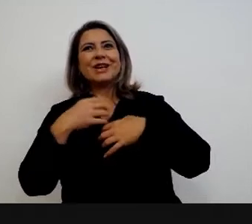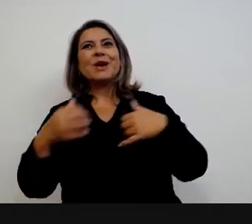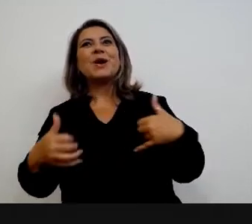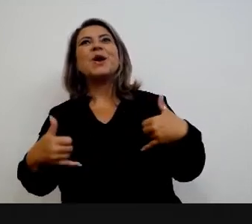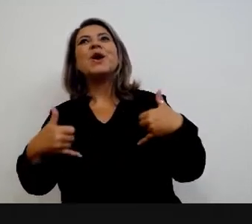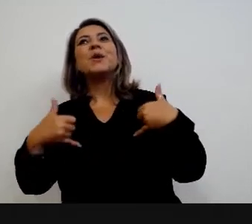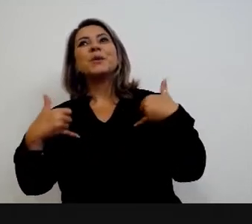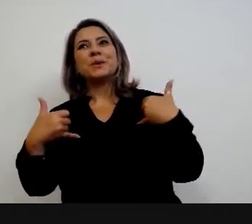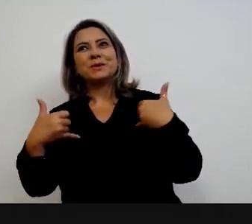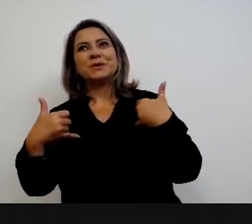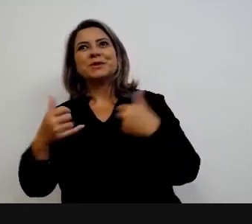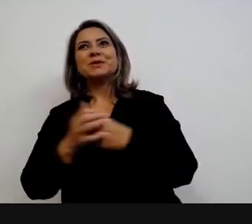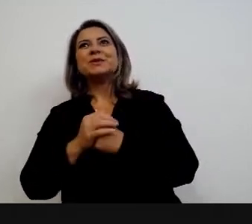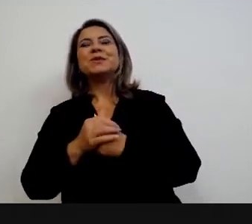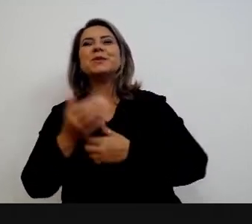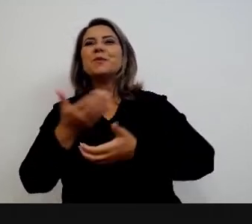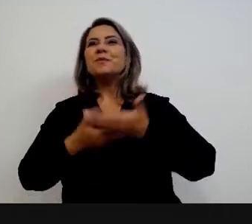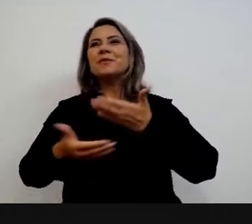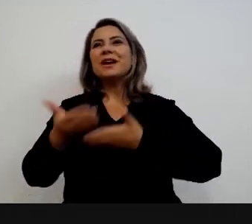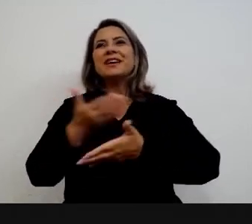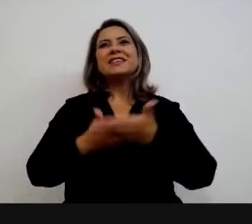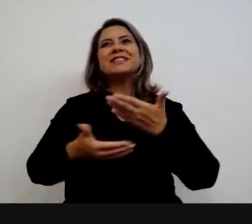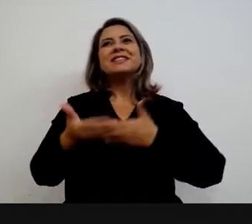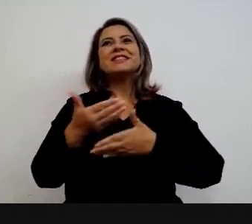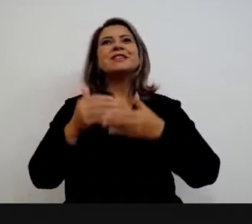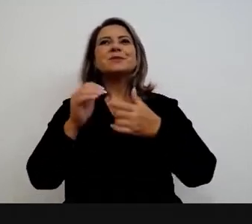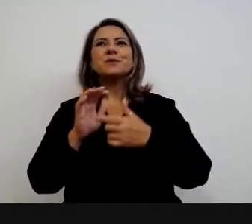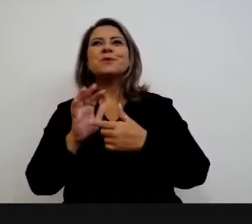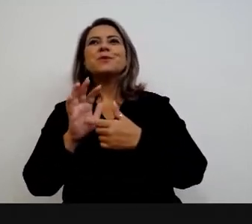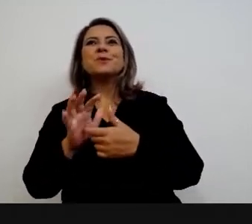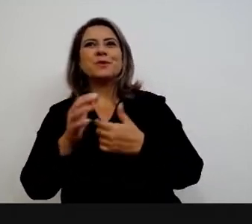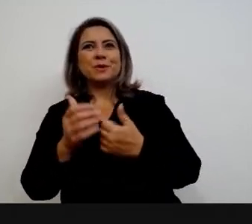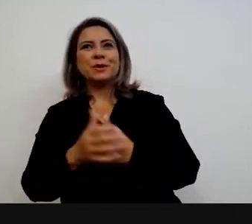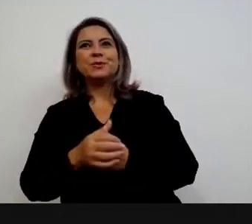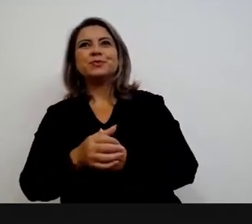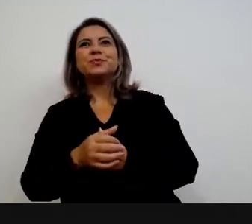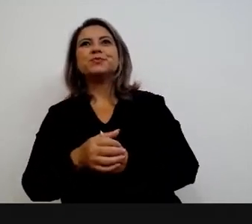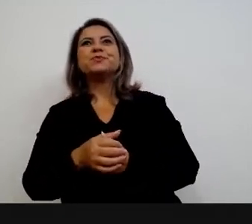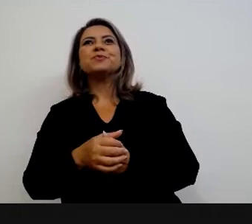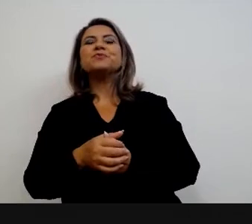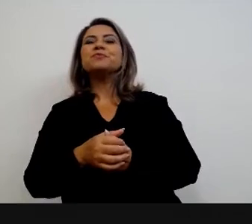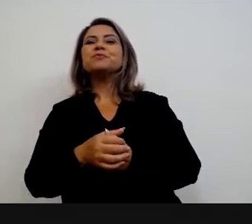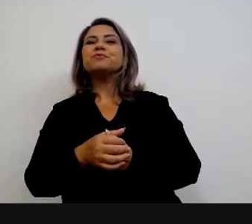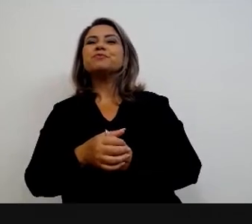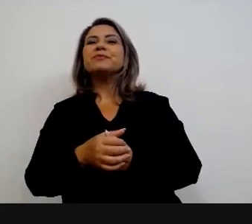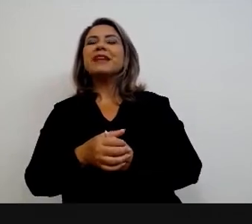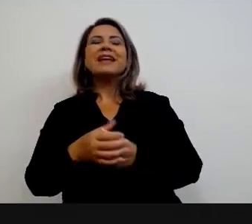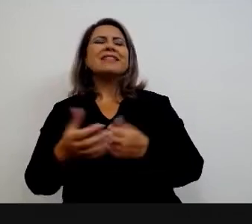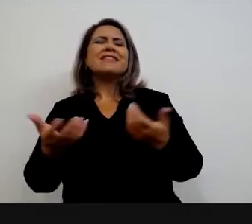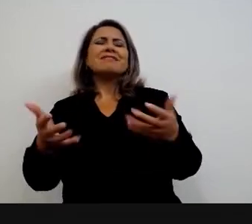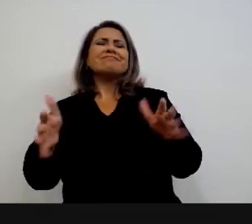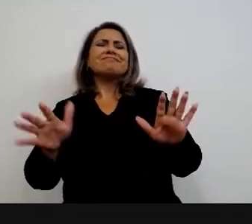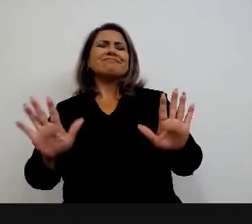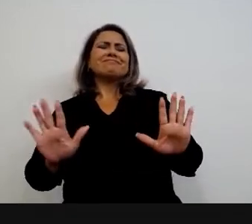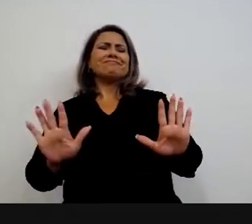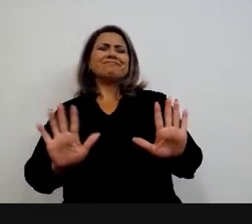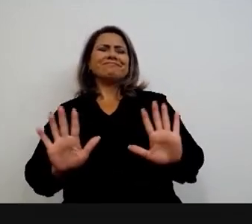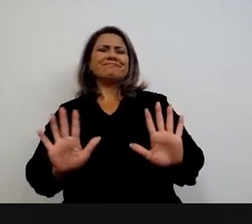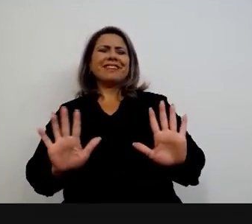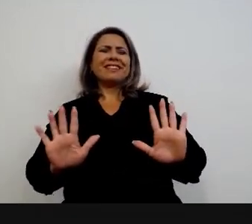e isso se deve ao investimento que a Câmara dá nisso. Então, eu não queria